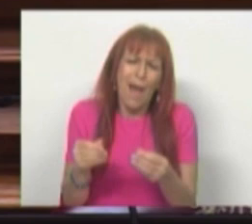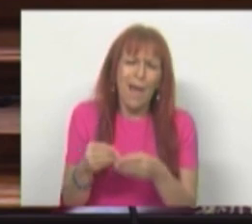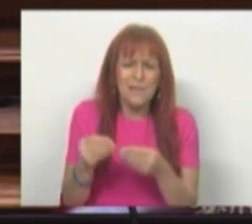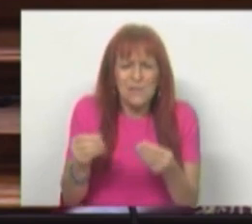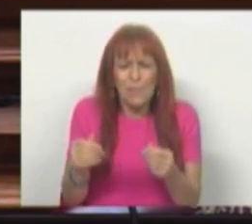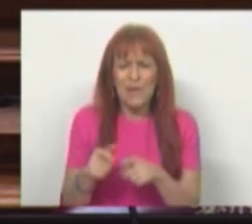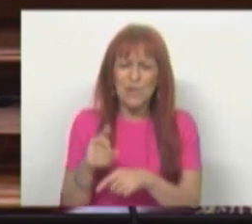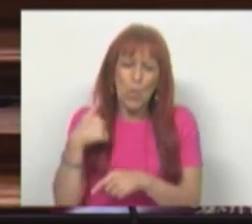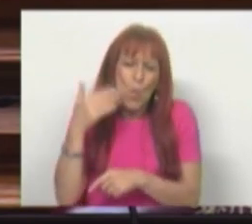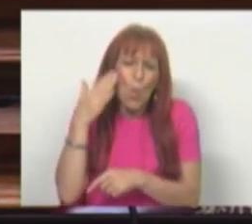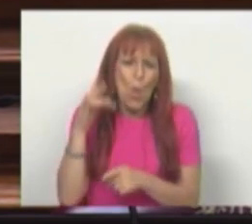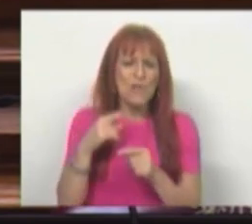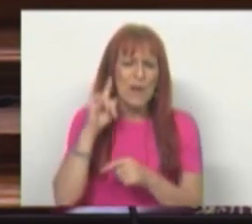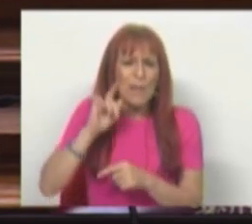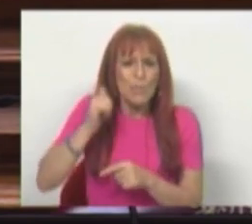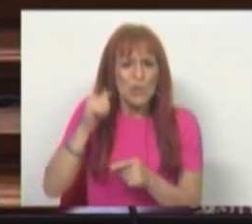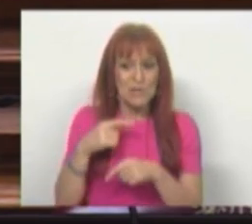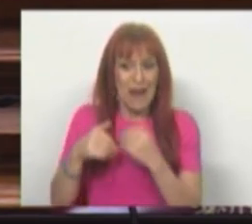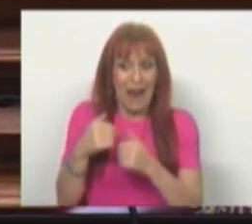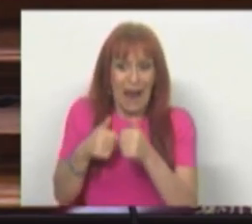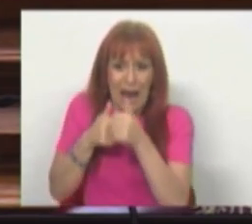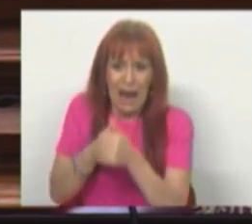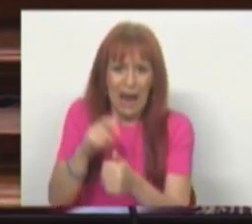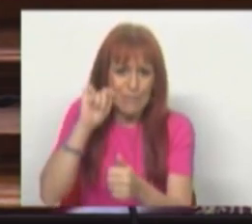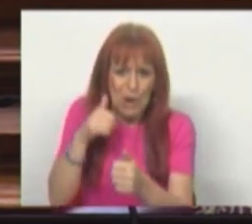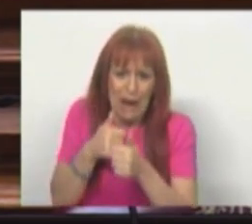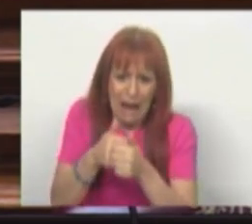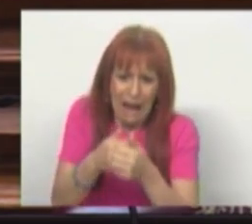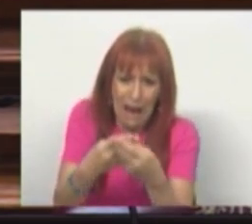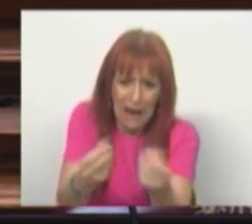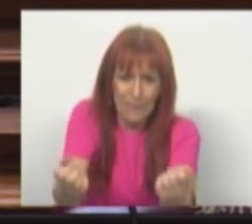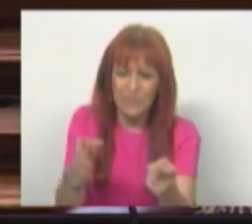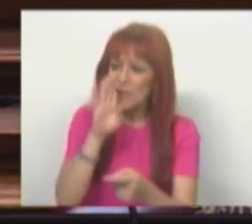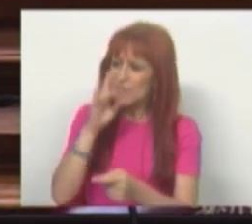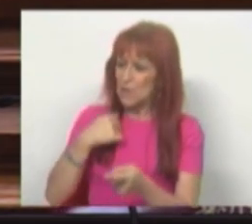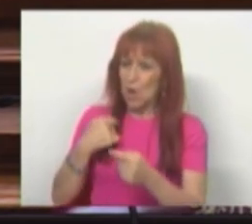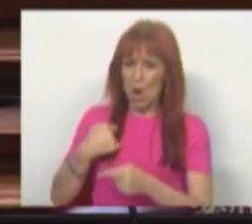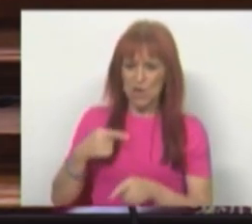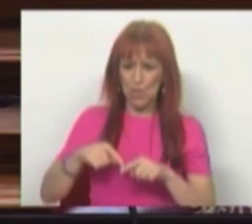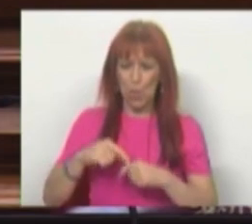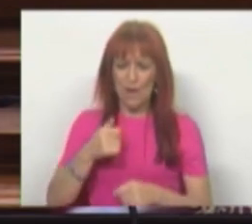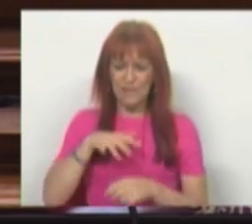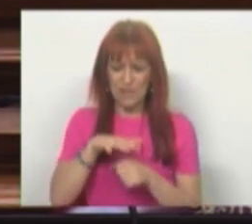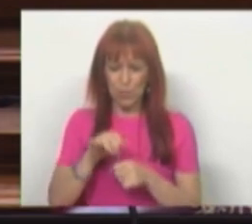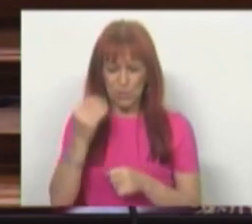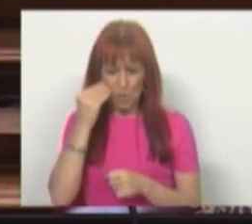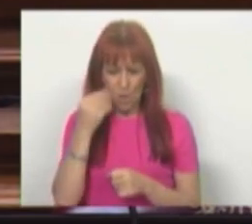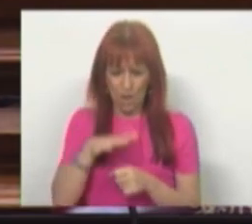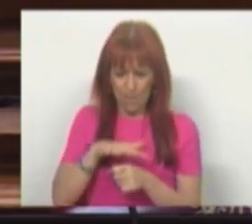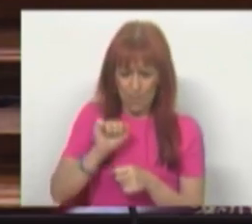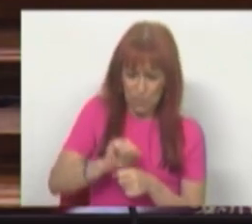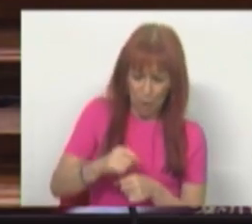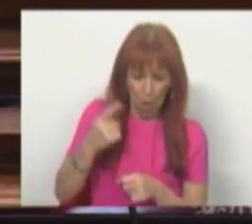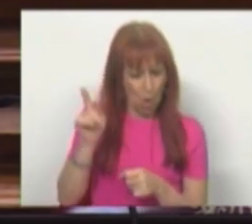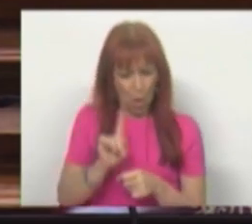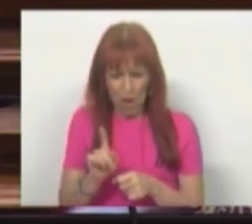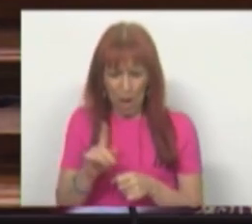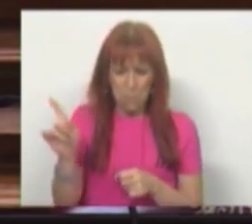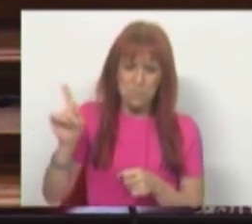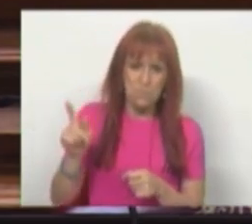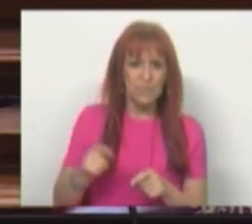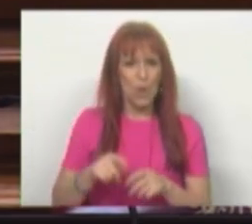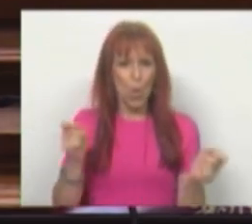e acham que o que é importante é correr atrás do prejuízo. Mas se nós tomarmos esta situação conjuntural ou não, que ela seja